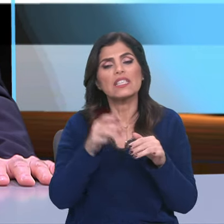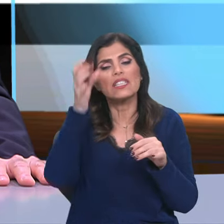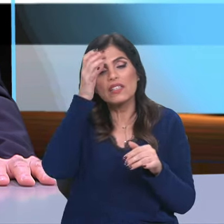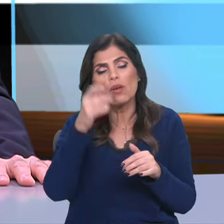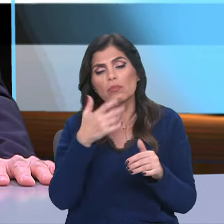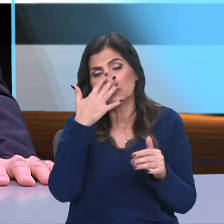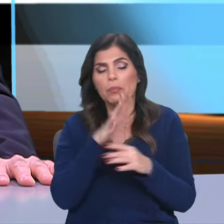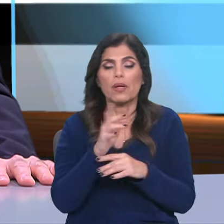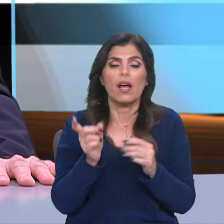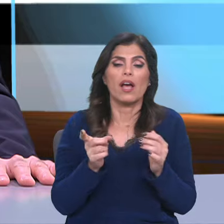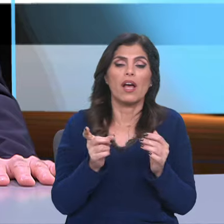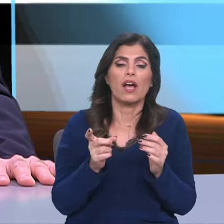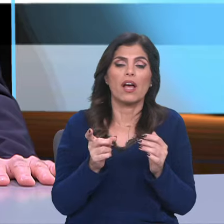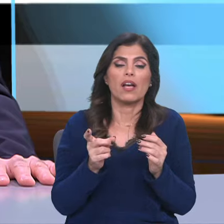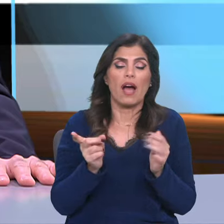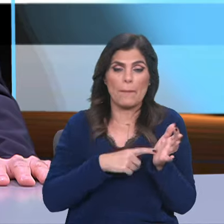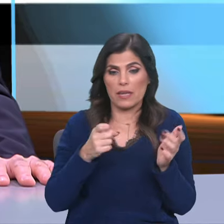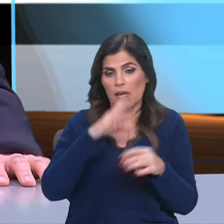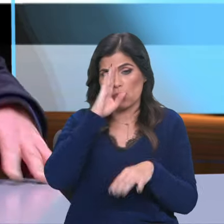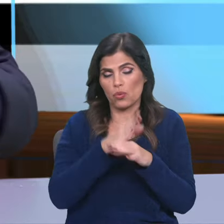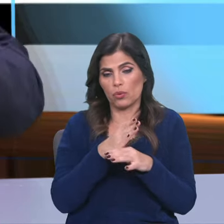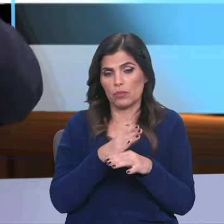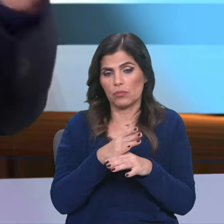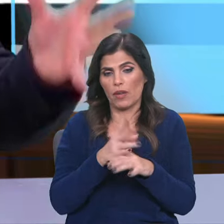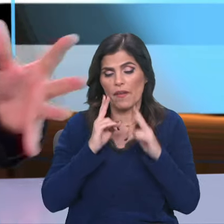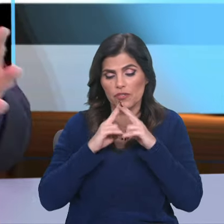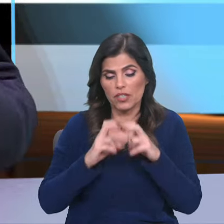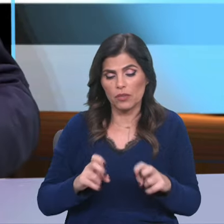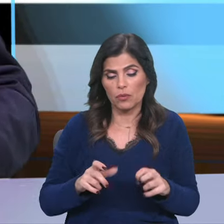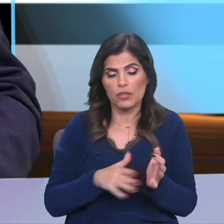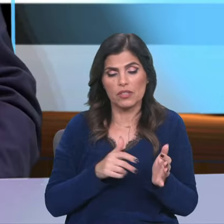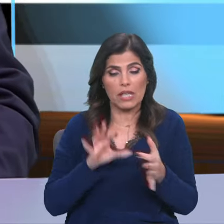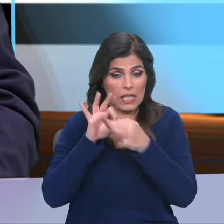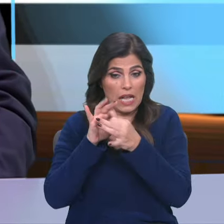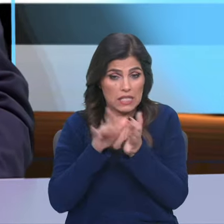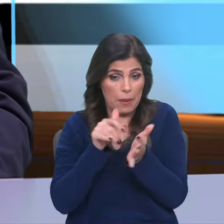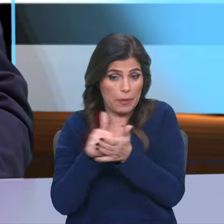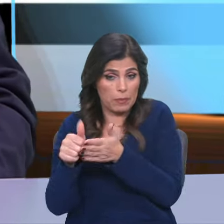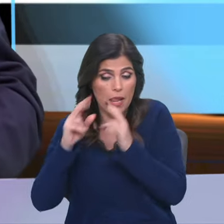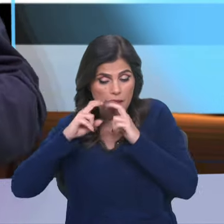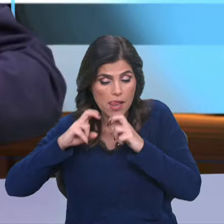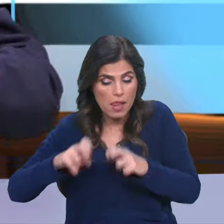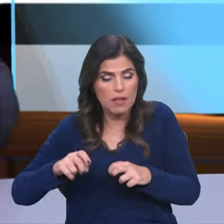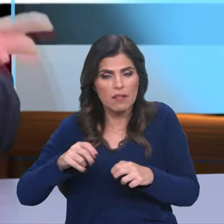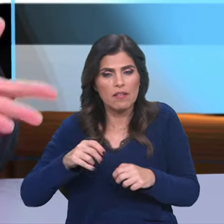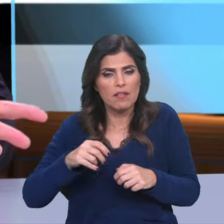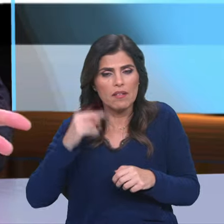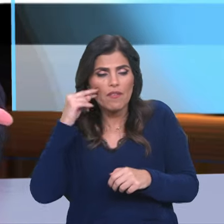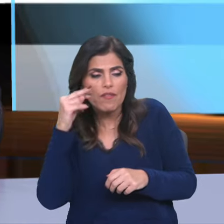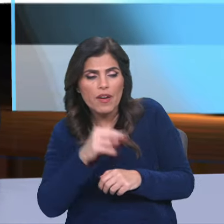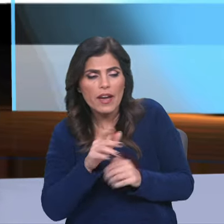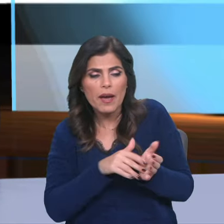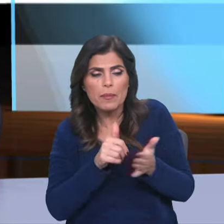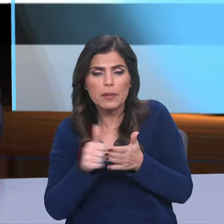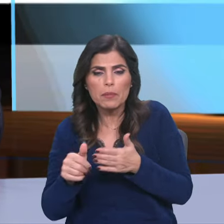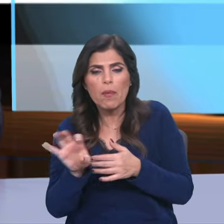os últimos investigadores bíblicos abordam a Bíblia de um ponto de vista